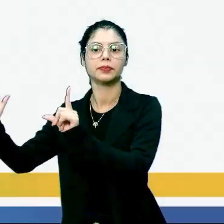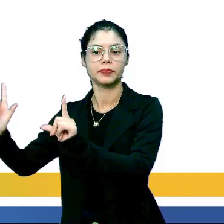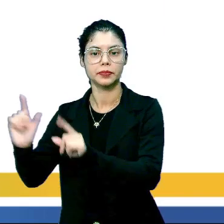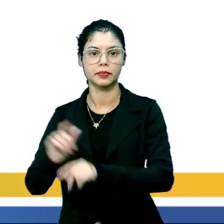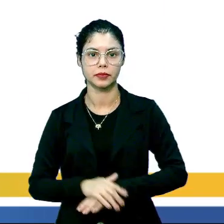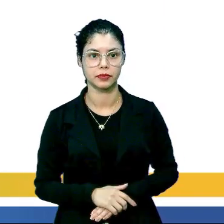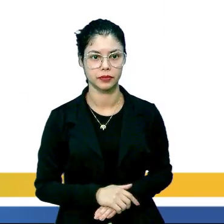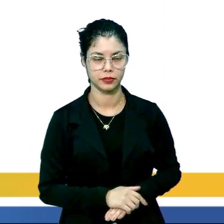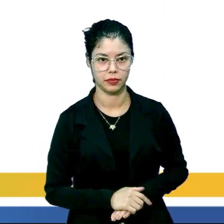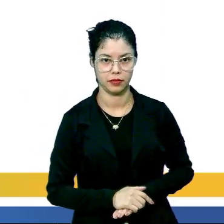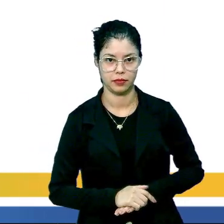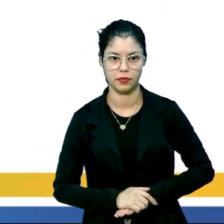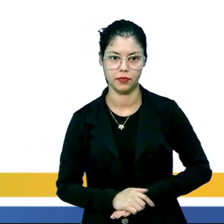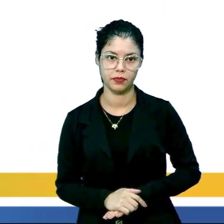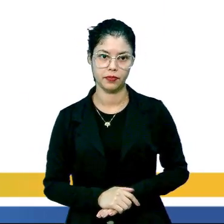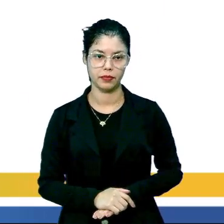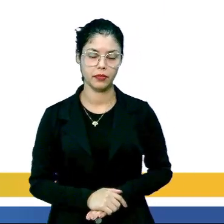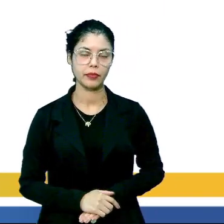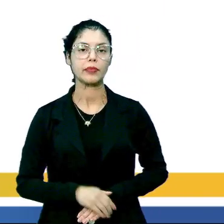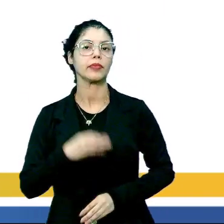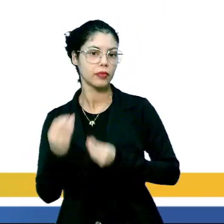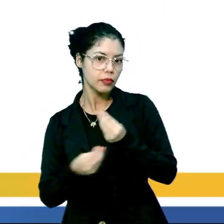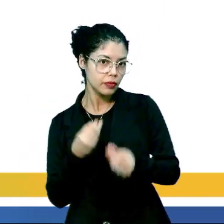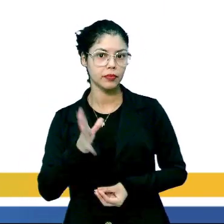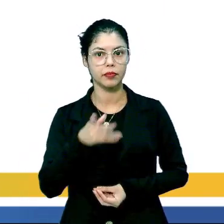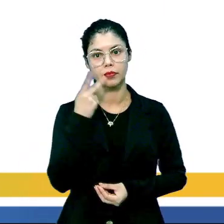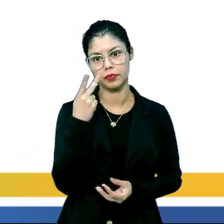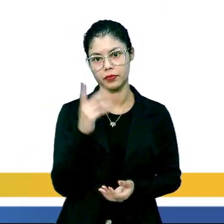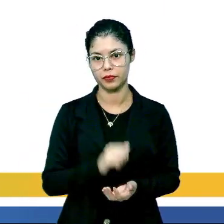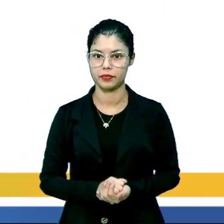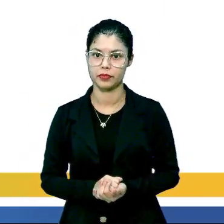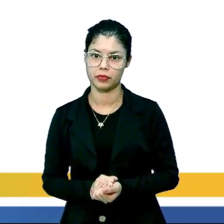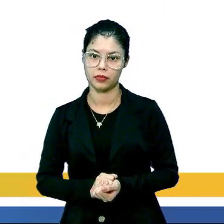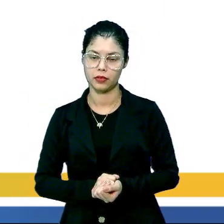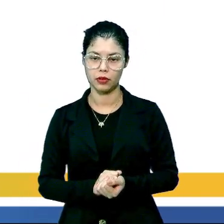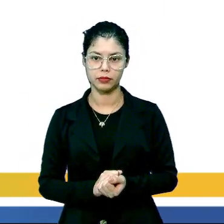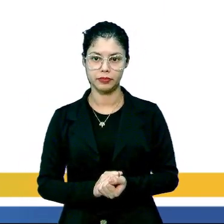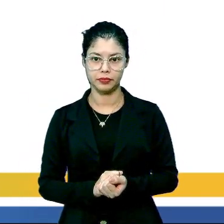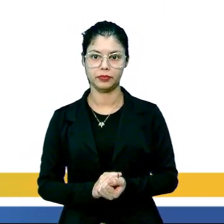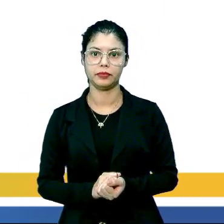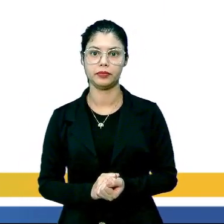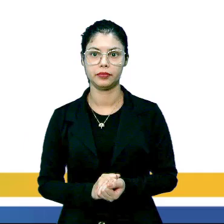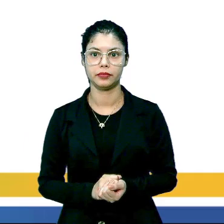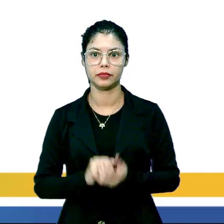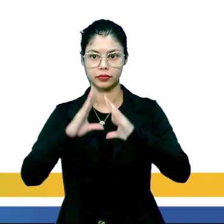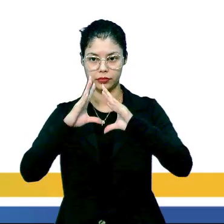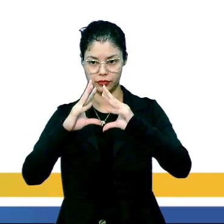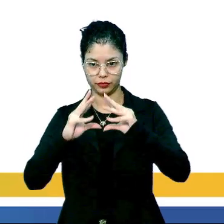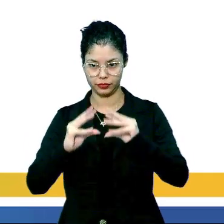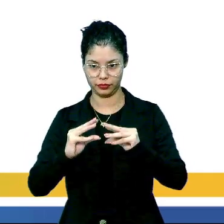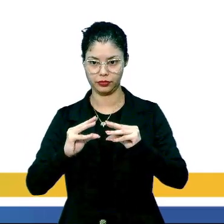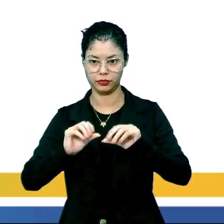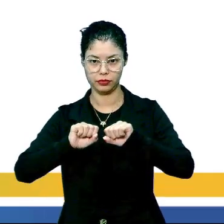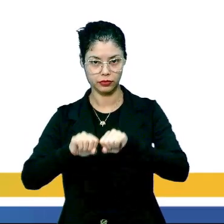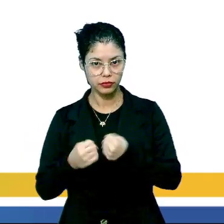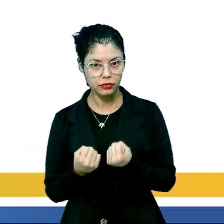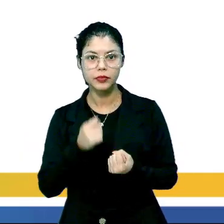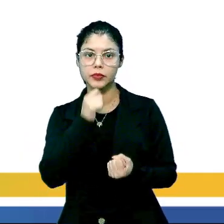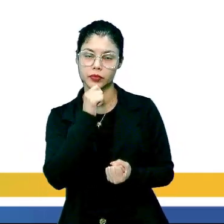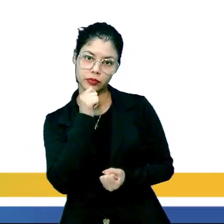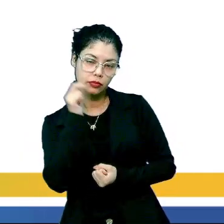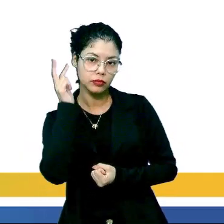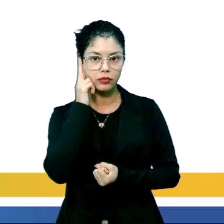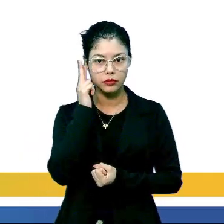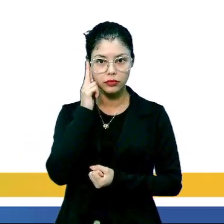tela, olha só. Bom, como eu já falei, o decaimento radioativo, ele é um decaimento, ele é uma quebra. Então, é muito comum